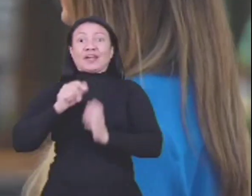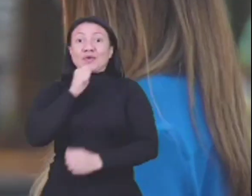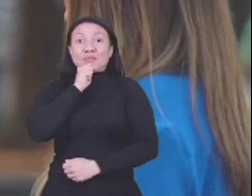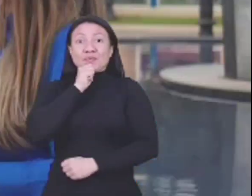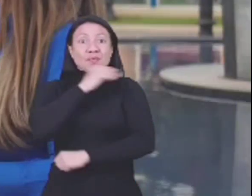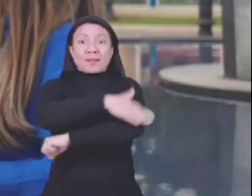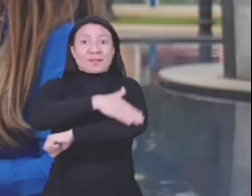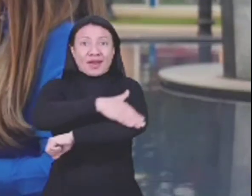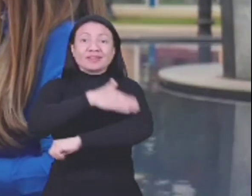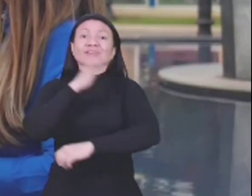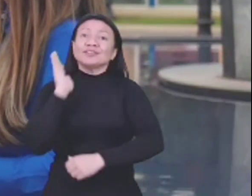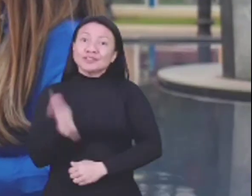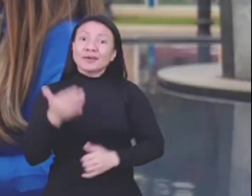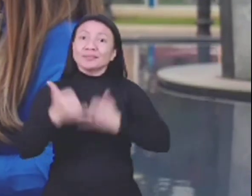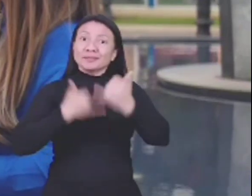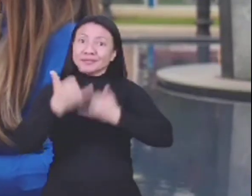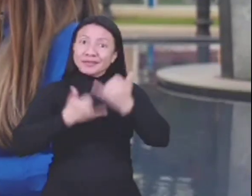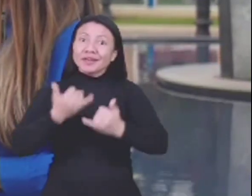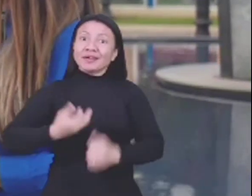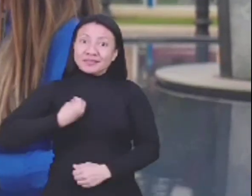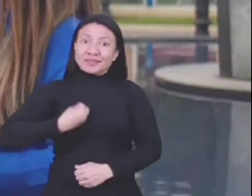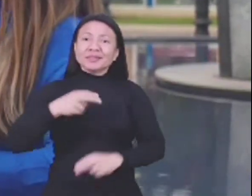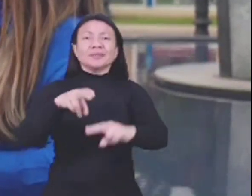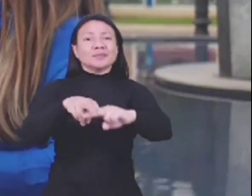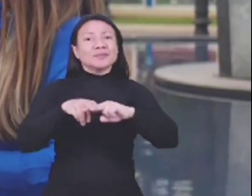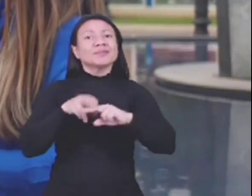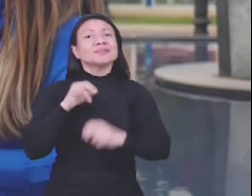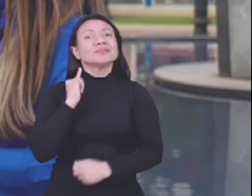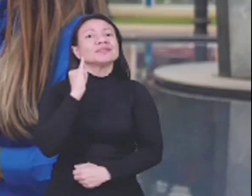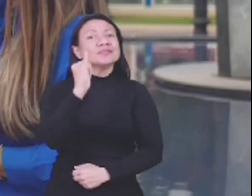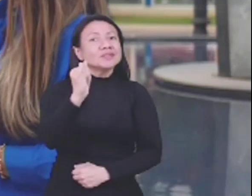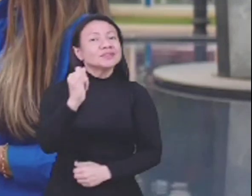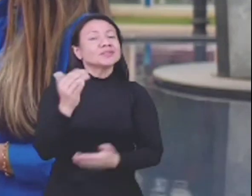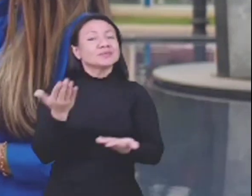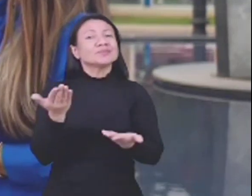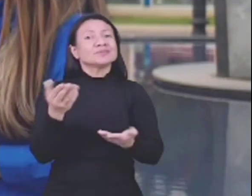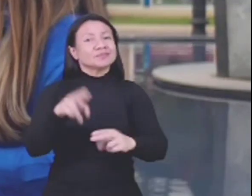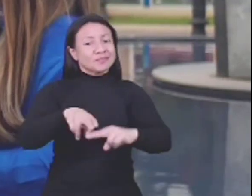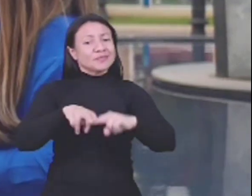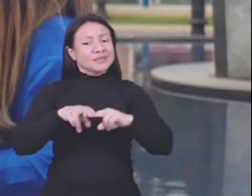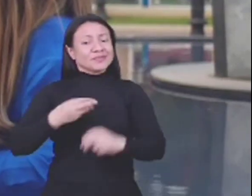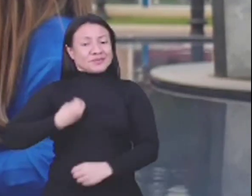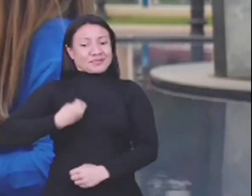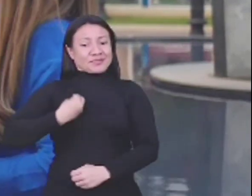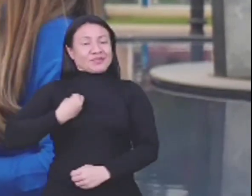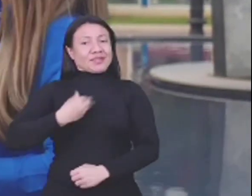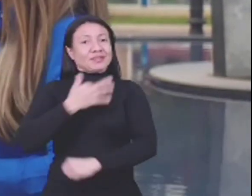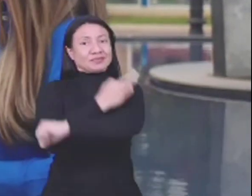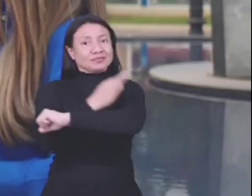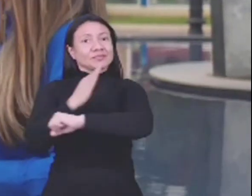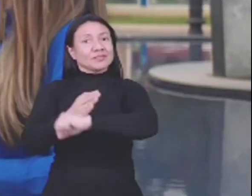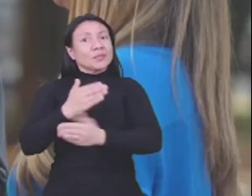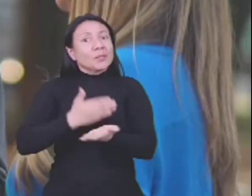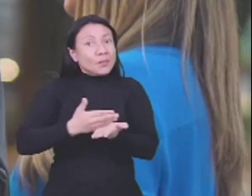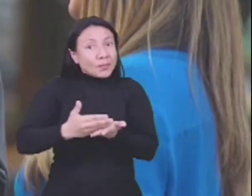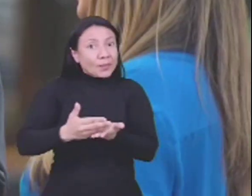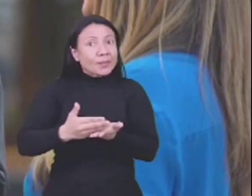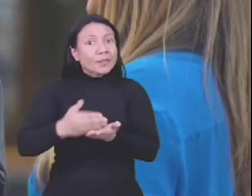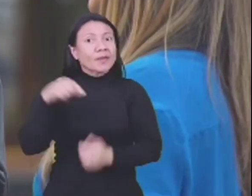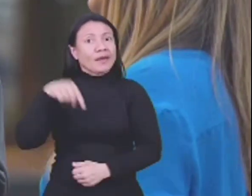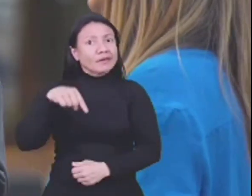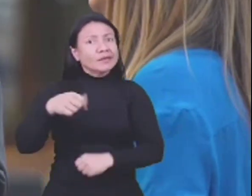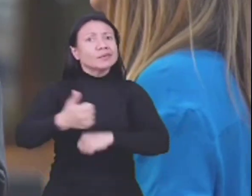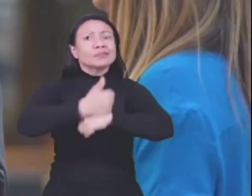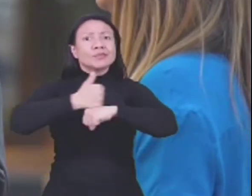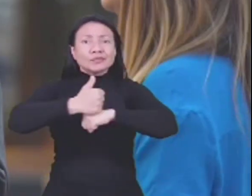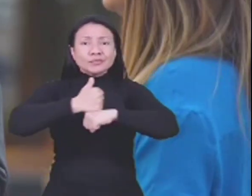existia. Então, quero dizer pra ti que, pra você beltronense, que eu tenho uma vida construída em Beltrão. As